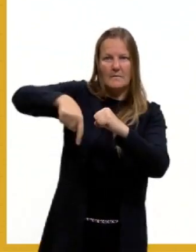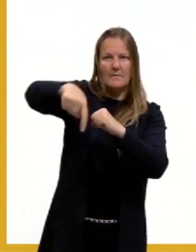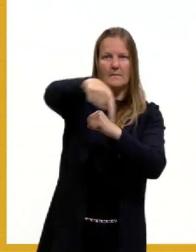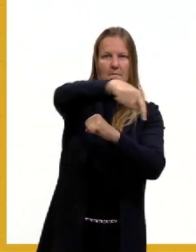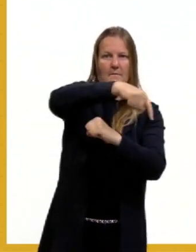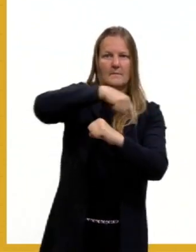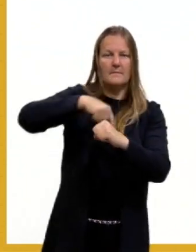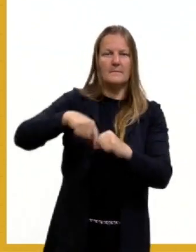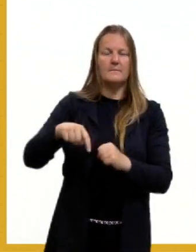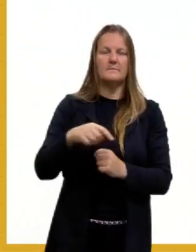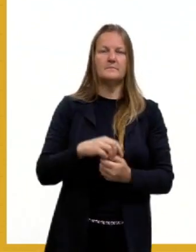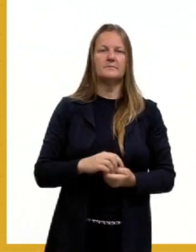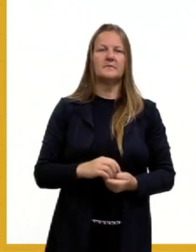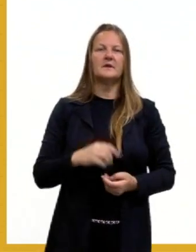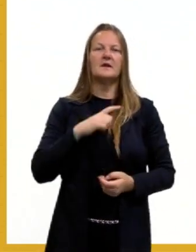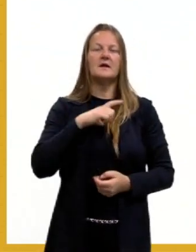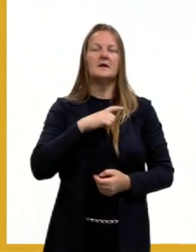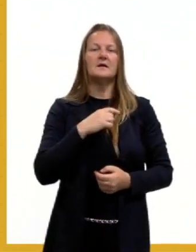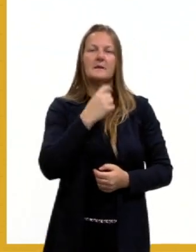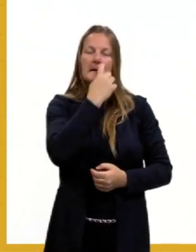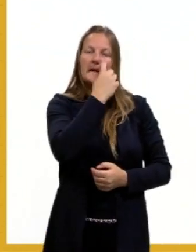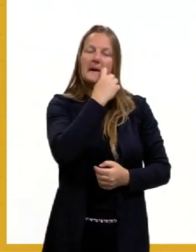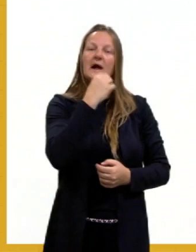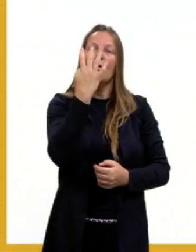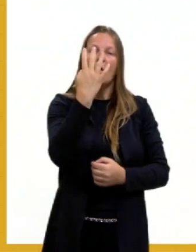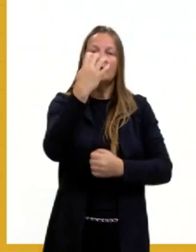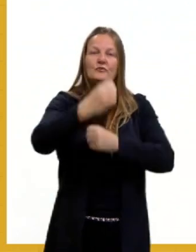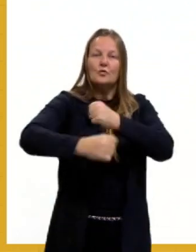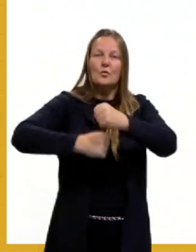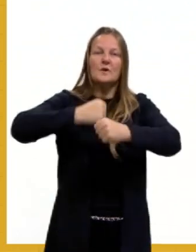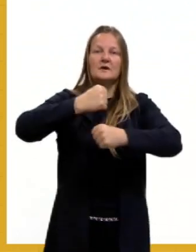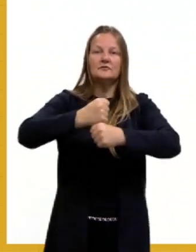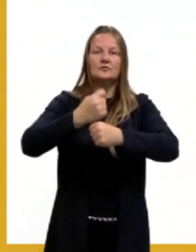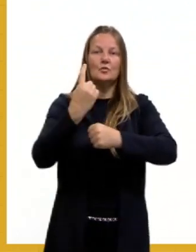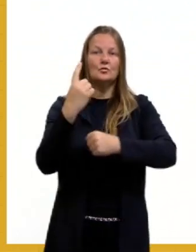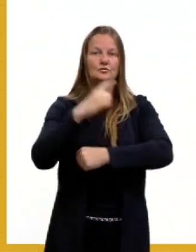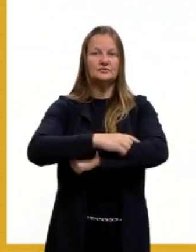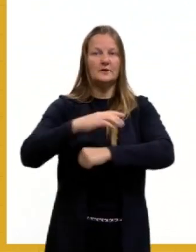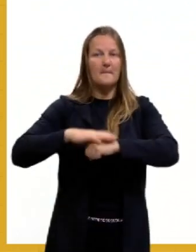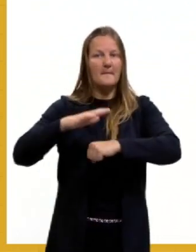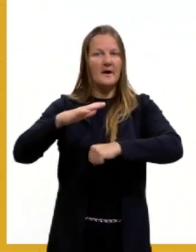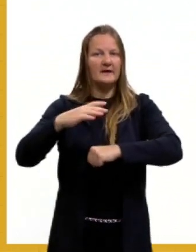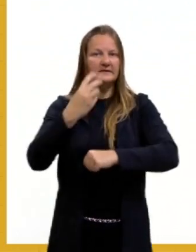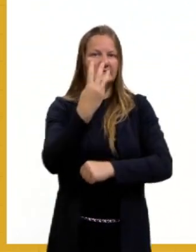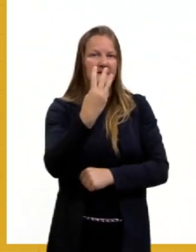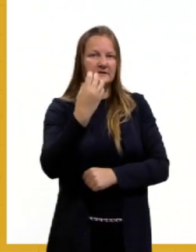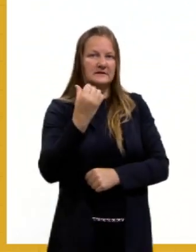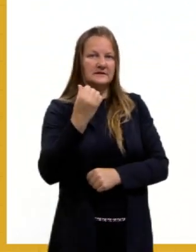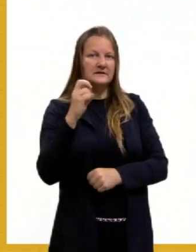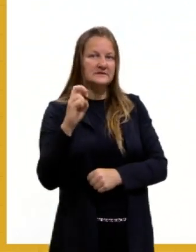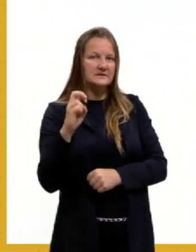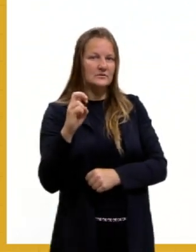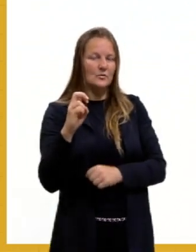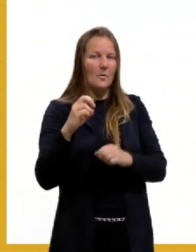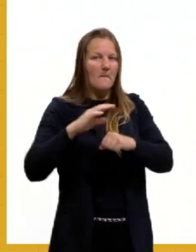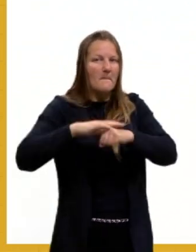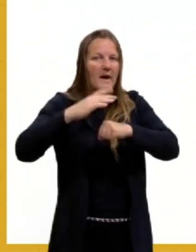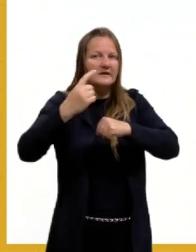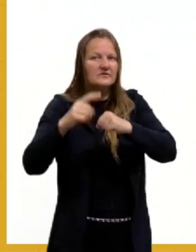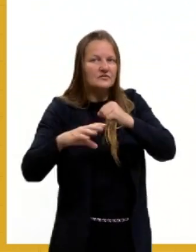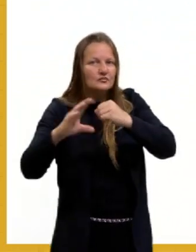Deixa num banco a cada quatro anos, então, vai surgir um dia a mais, certo, e aí a gente consegue descontar.